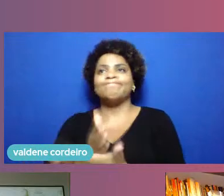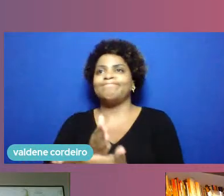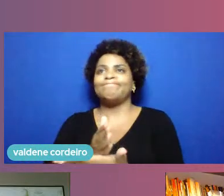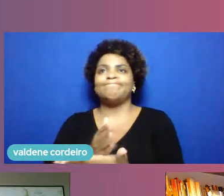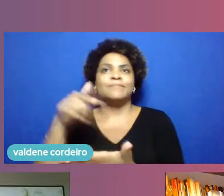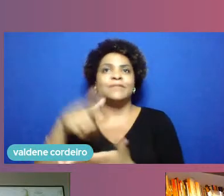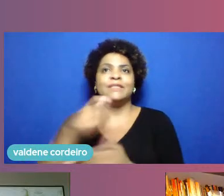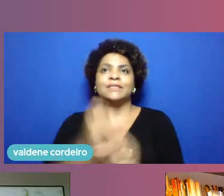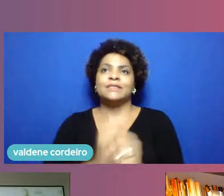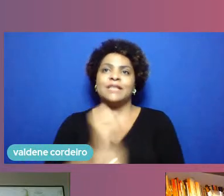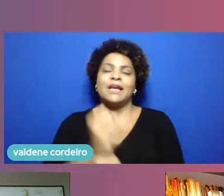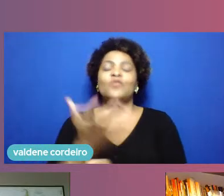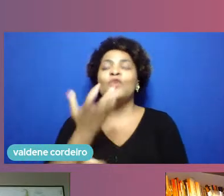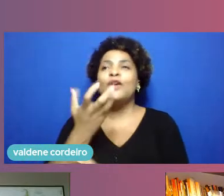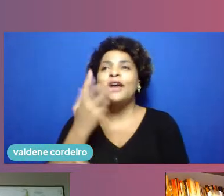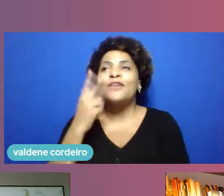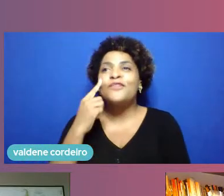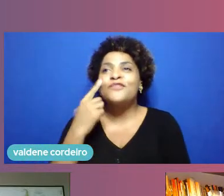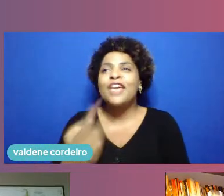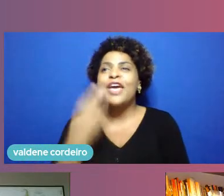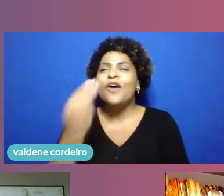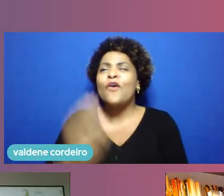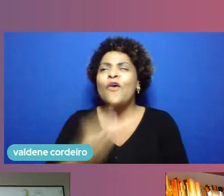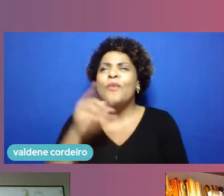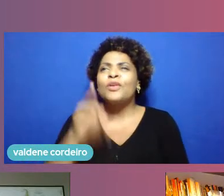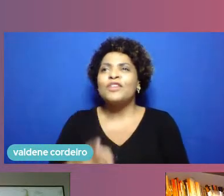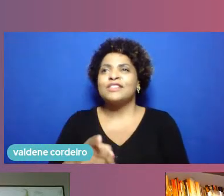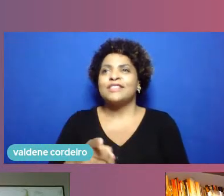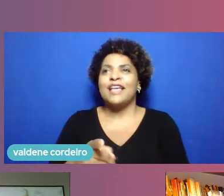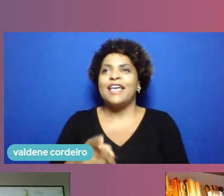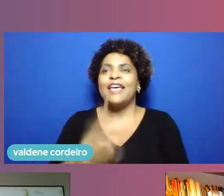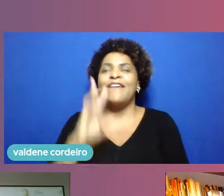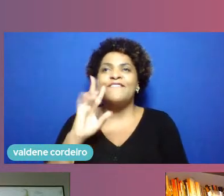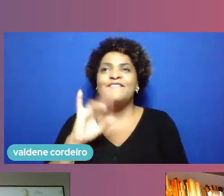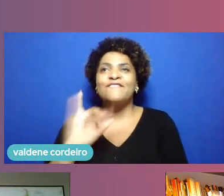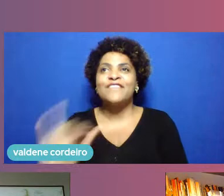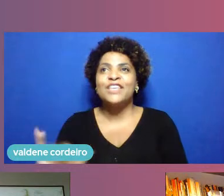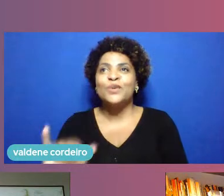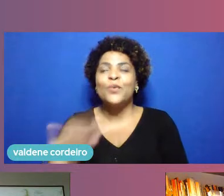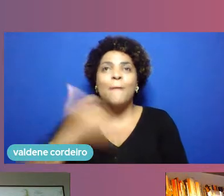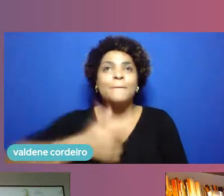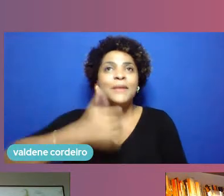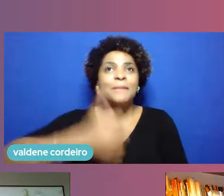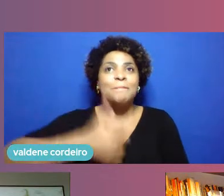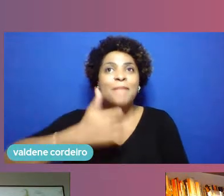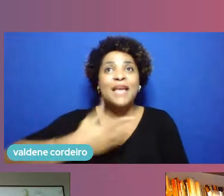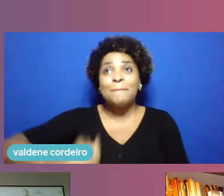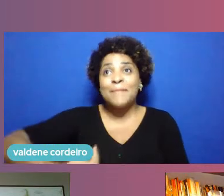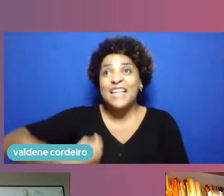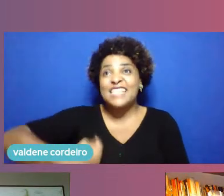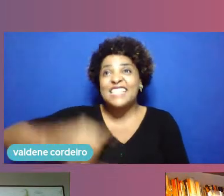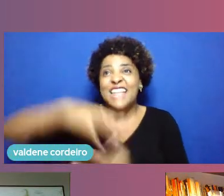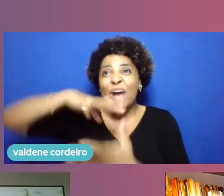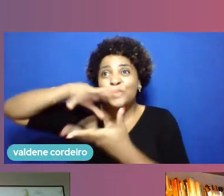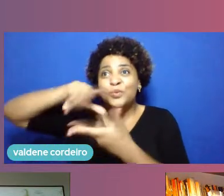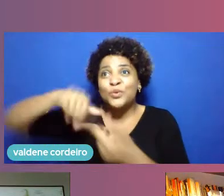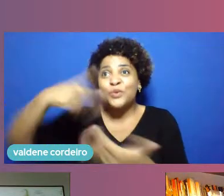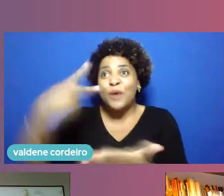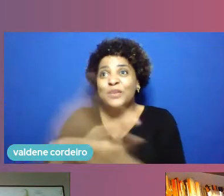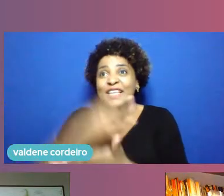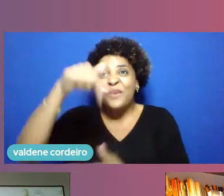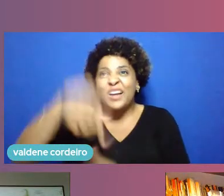escutar como é que você assistiu a Campus Party a primeira presencial do mundo aconteceu aqui em Petrolina